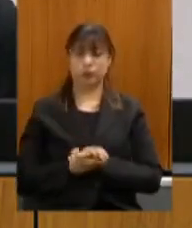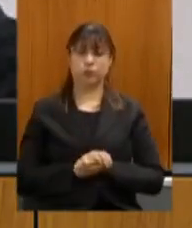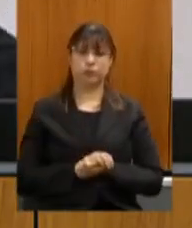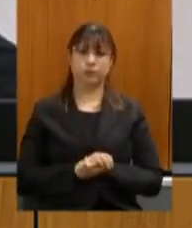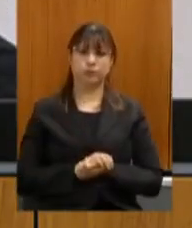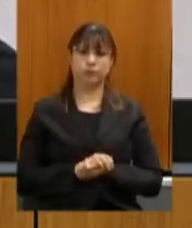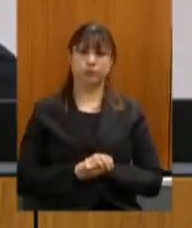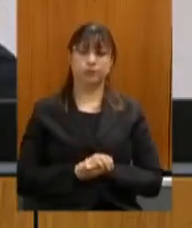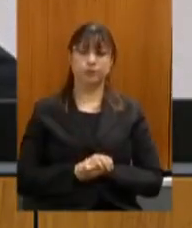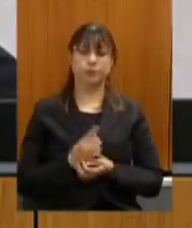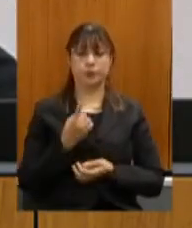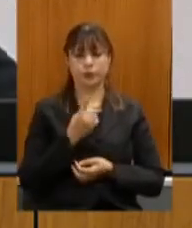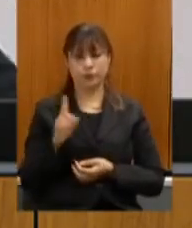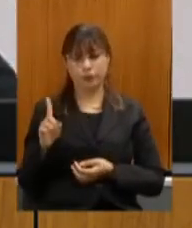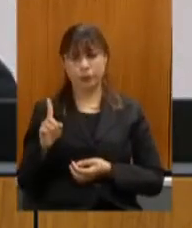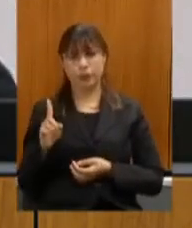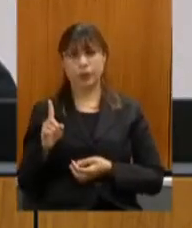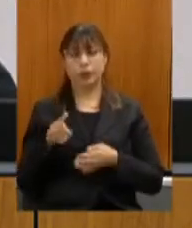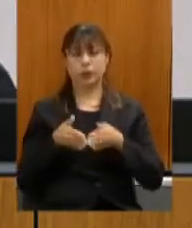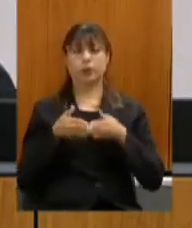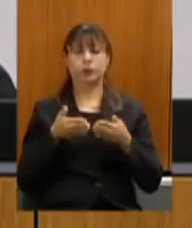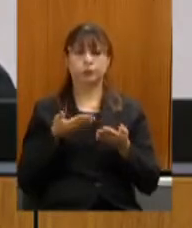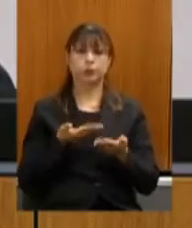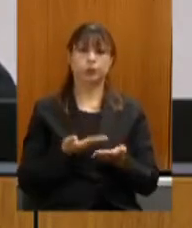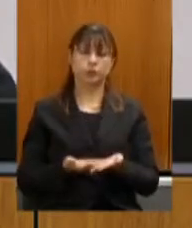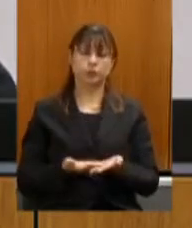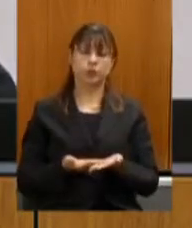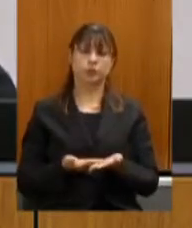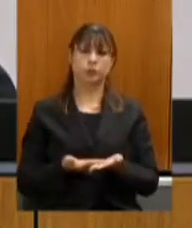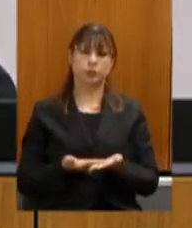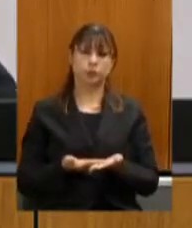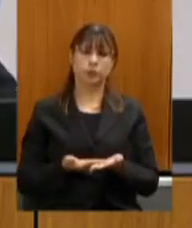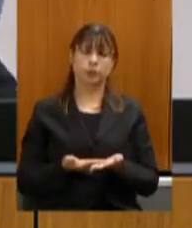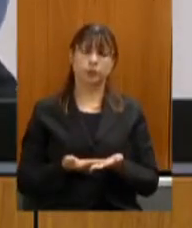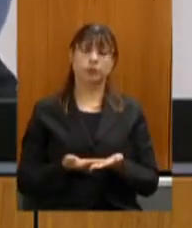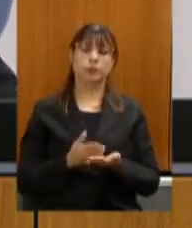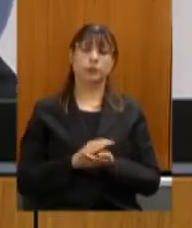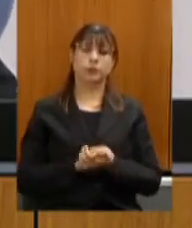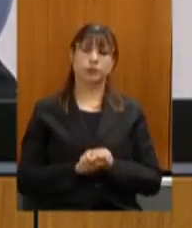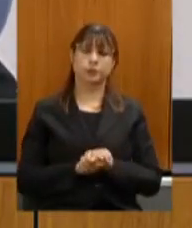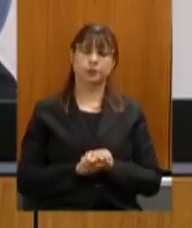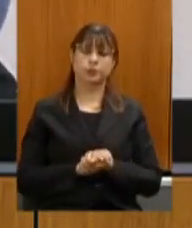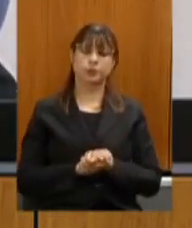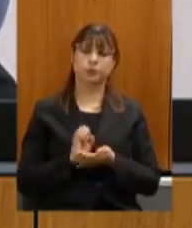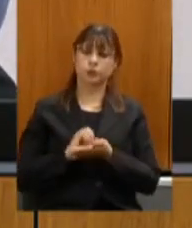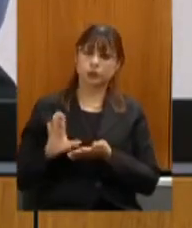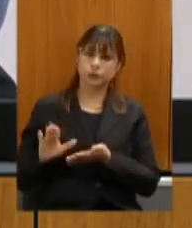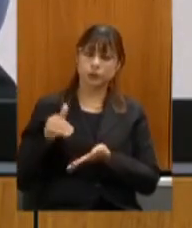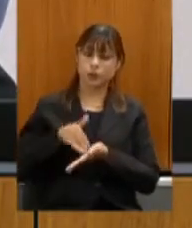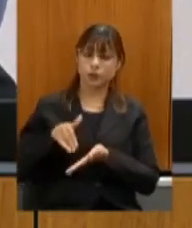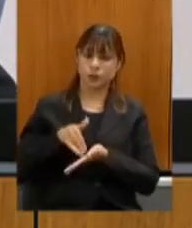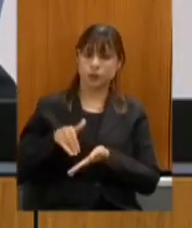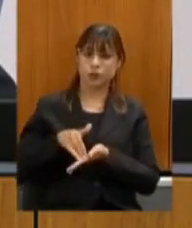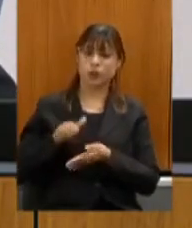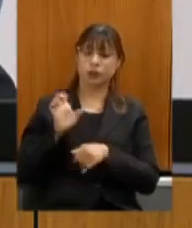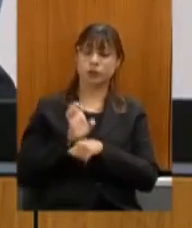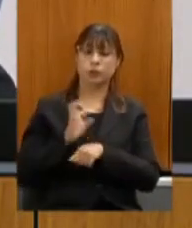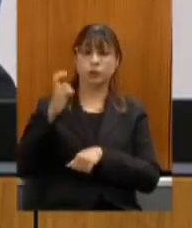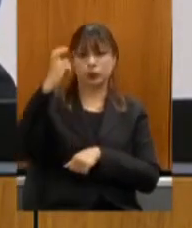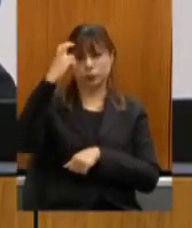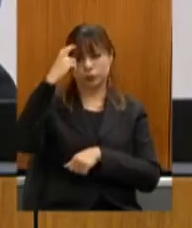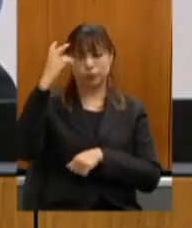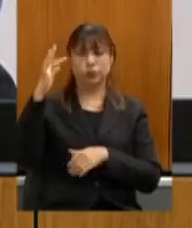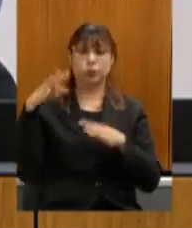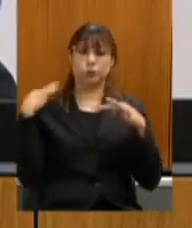por fim o requerimento com o seguinte teor que seja encaminhada a secretaria de estado de cultura e